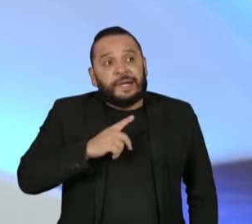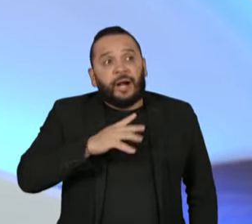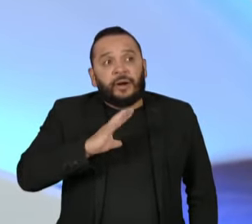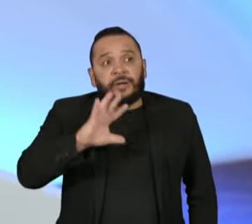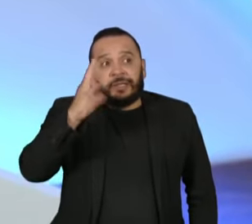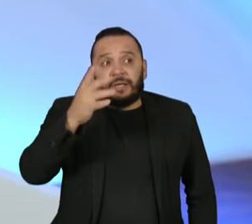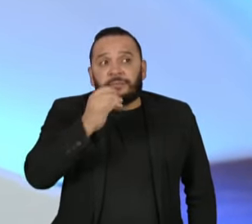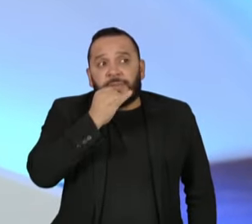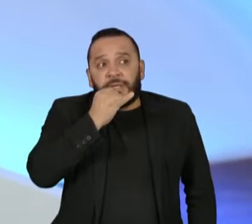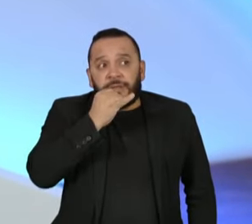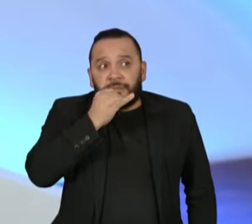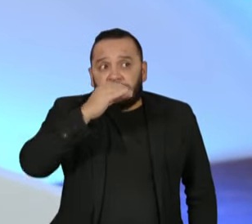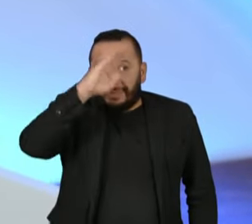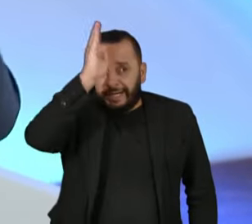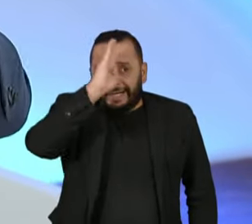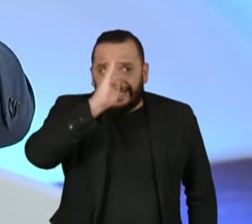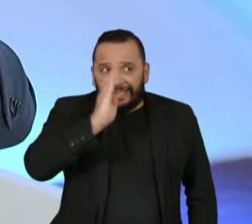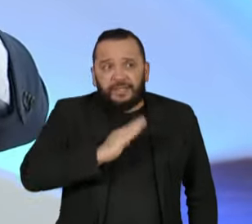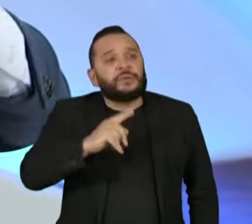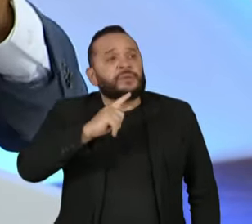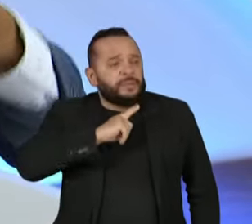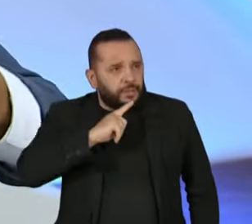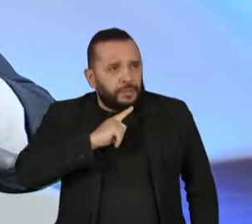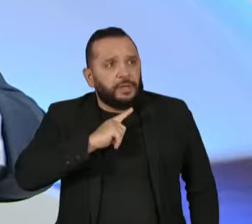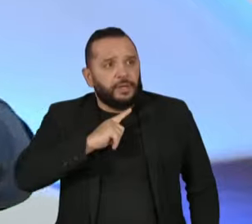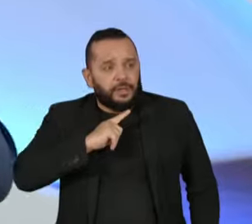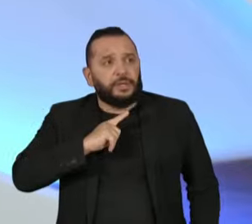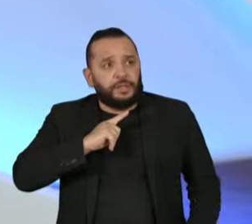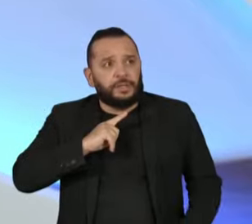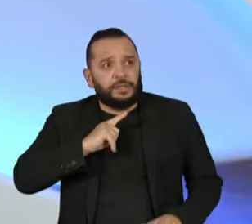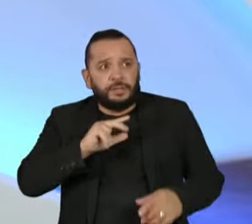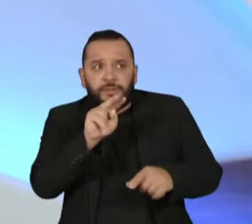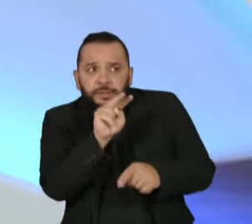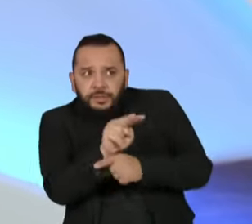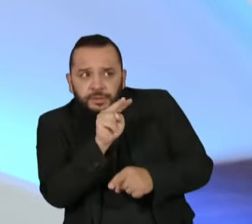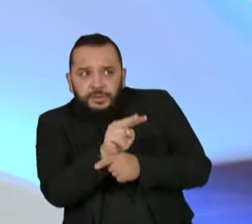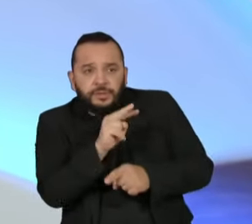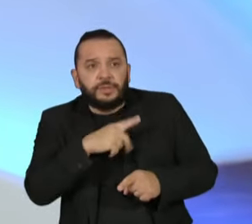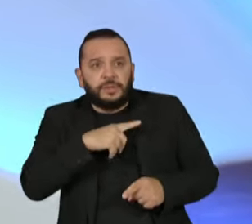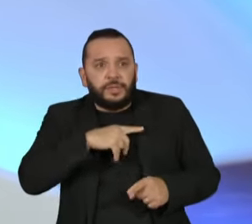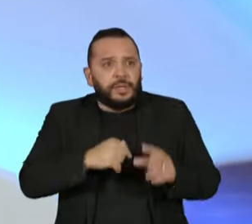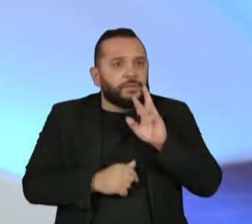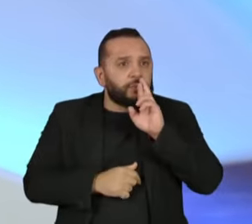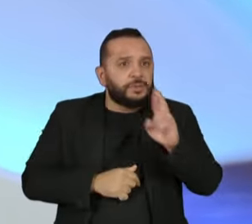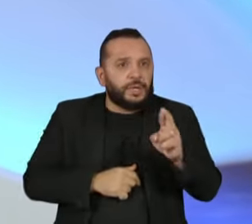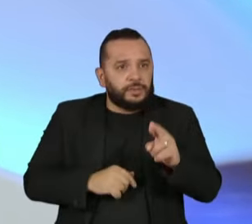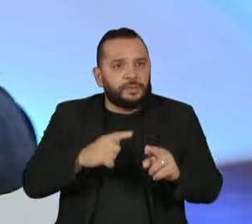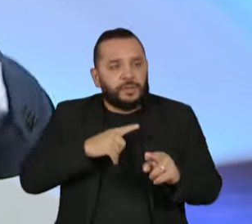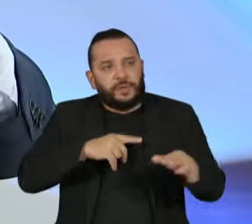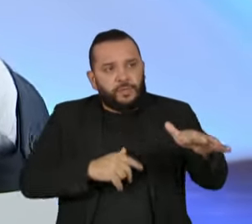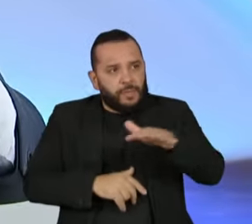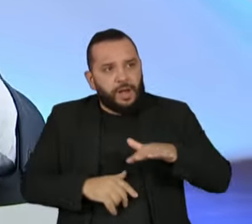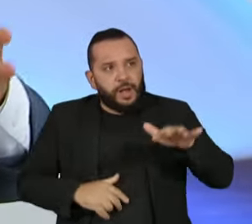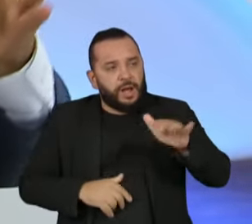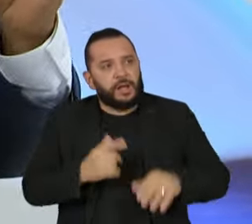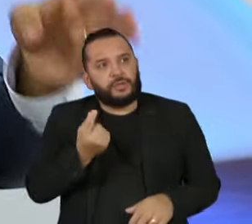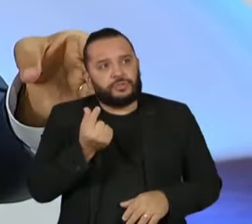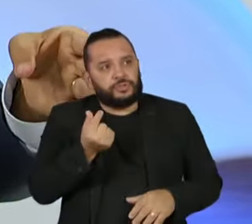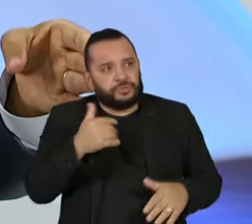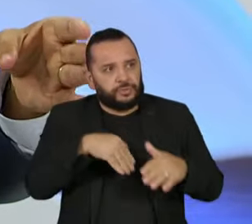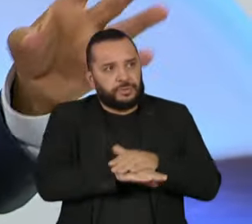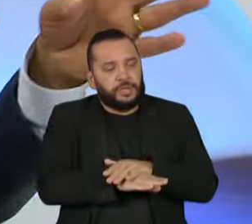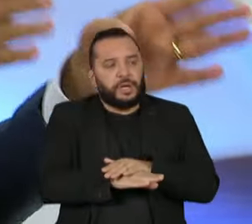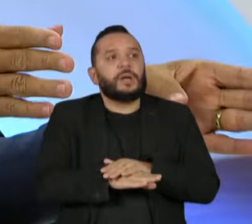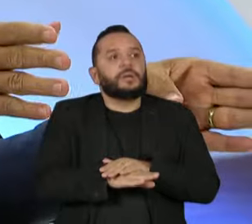Da mesma forma que o Brasil tratou e deu resultados em ter uma área, um fundo, um plano,